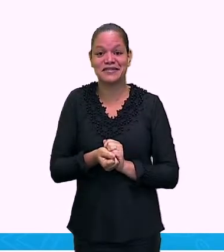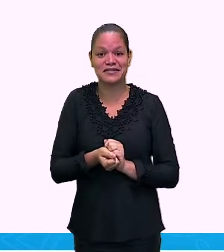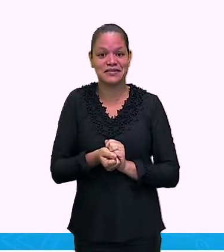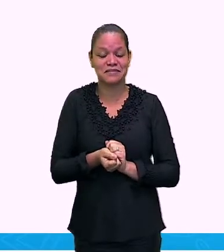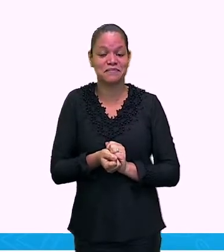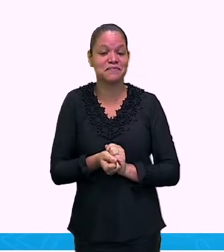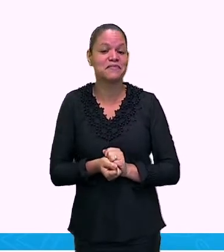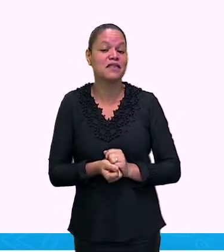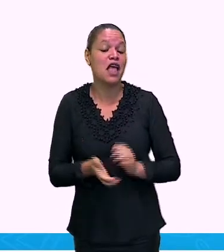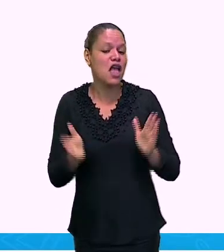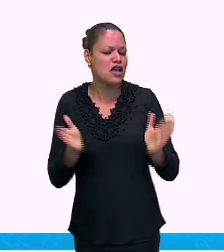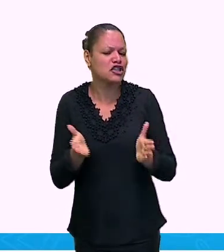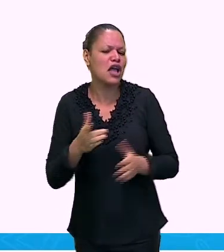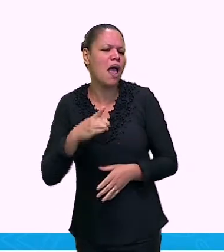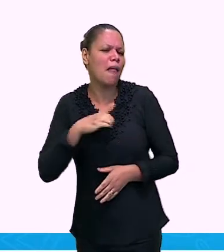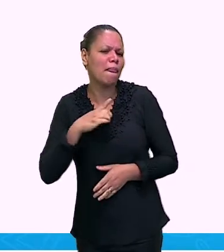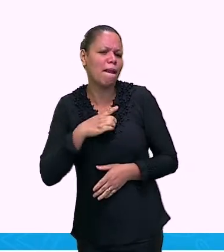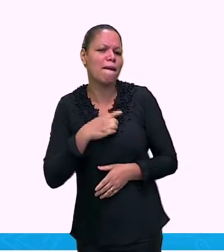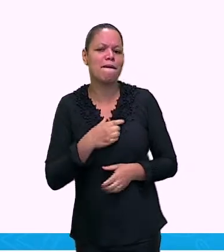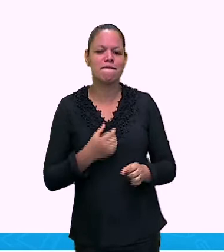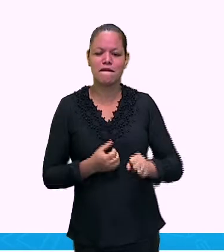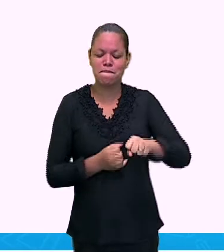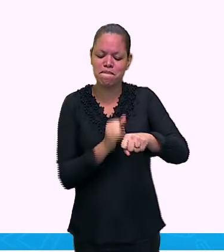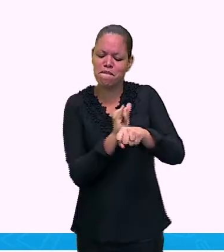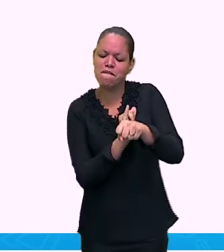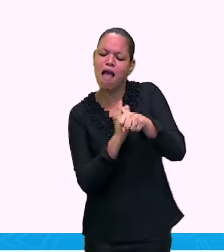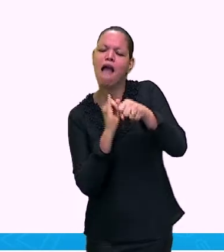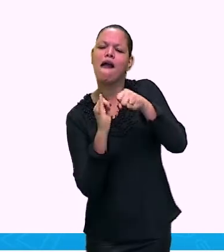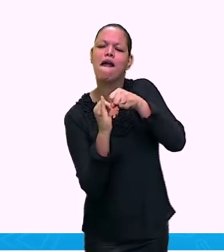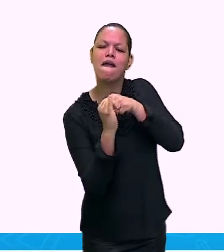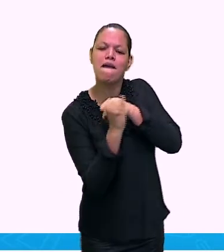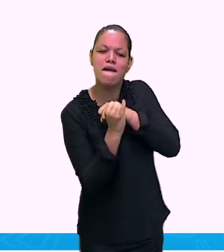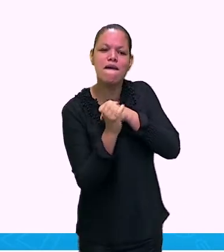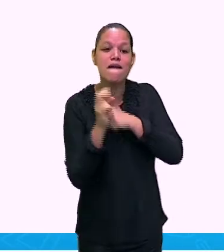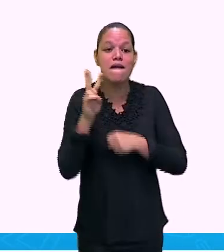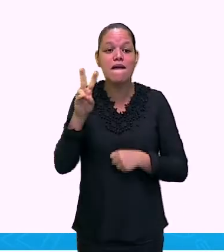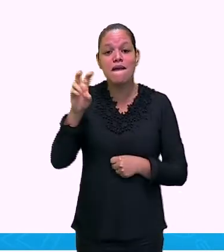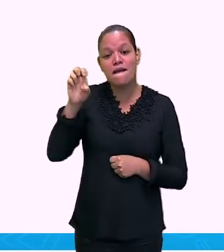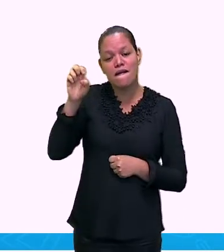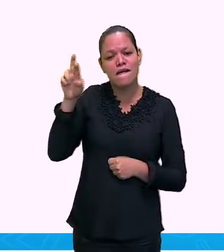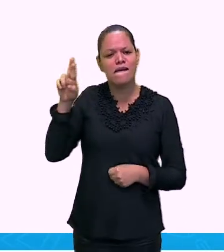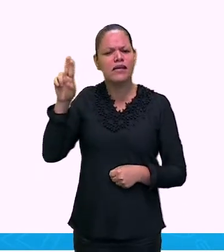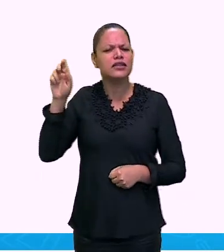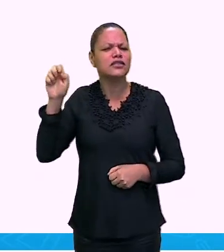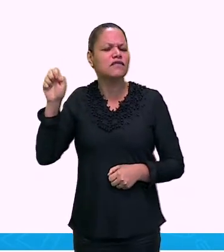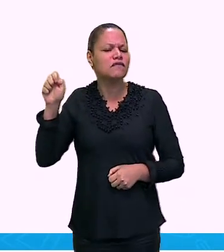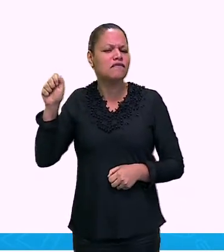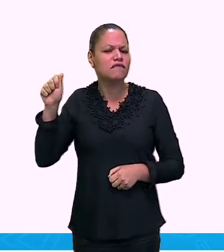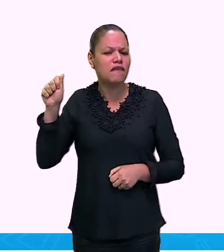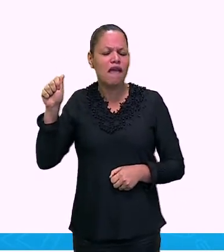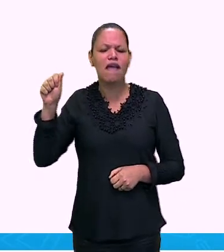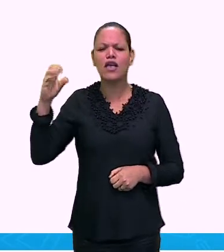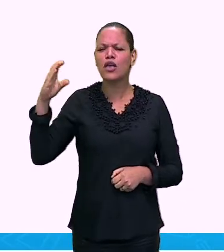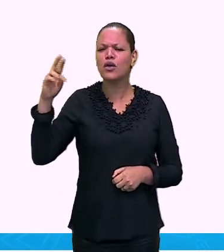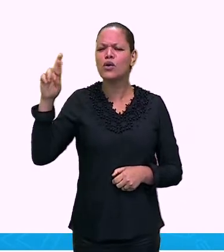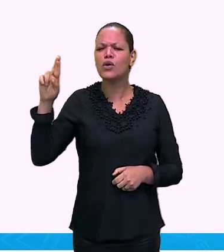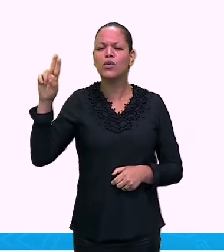chamou Ilha de Vera Cruz, Terra Nova, Terra dos